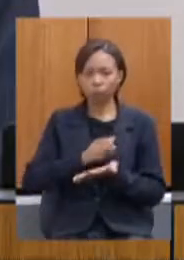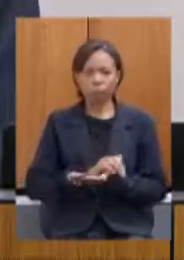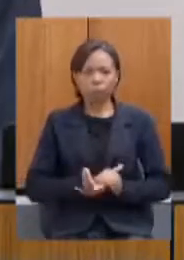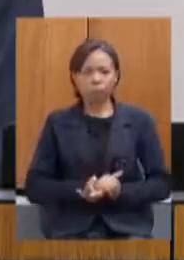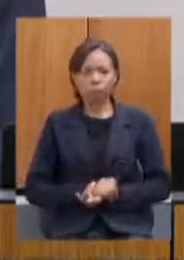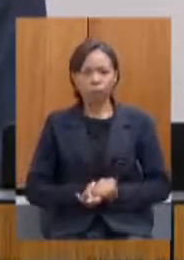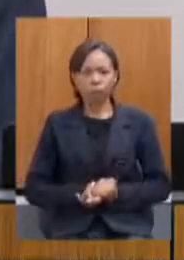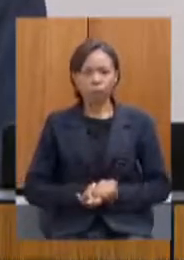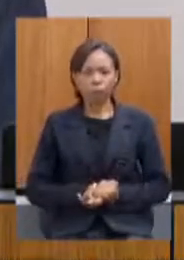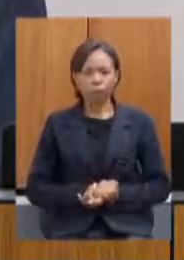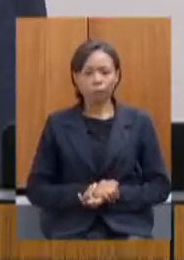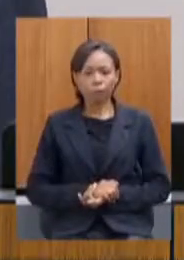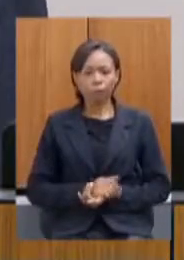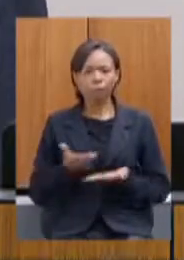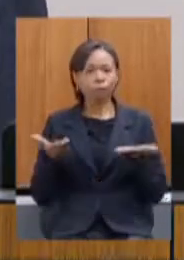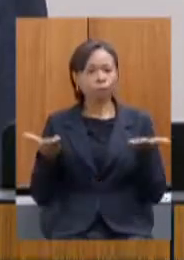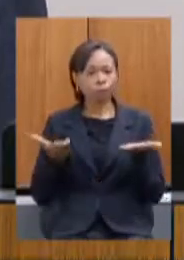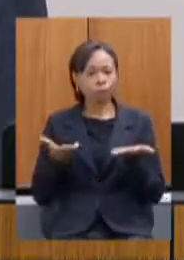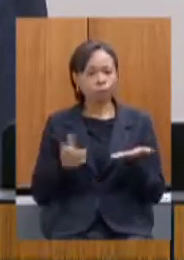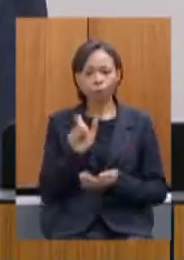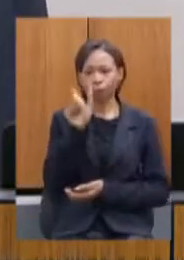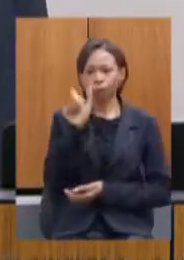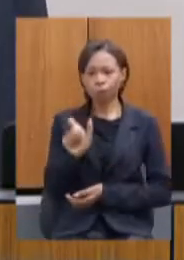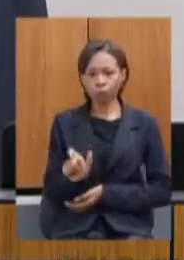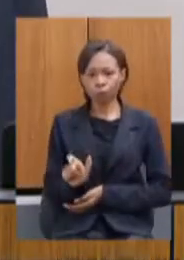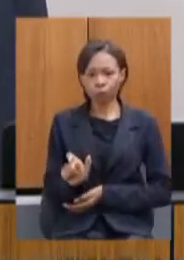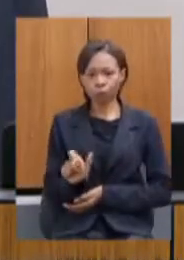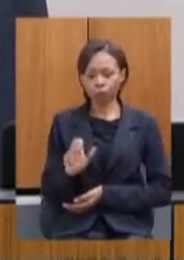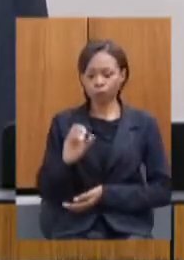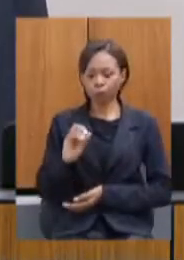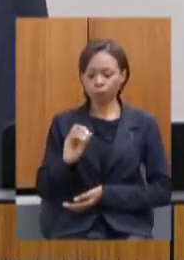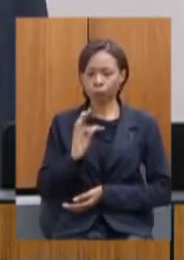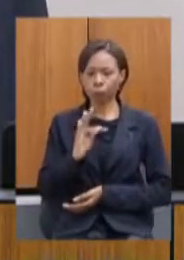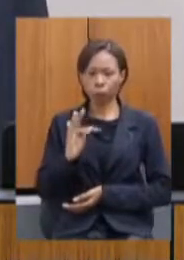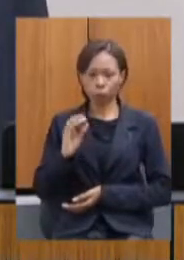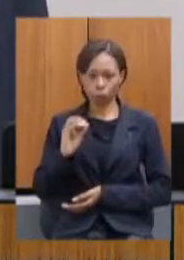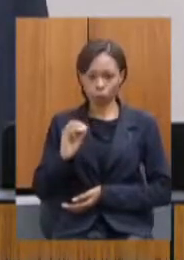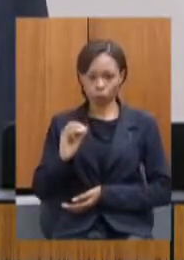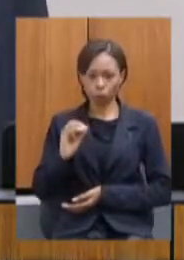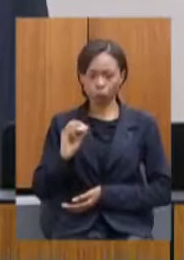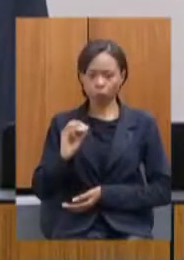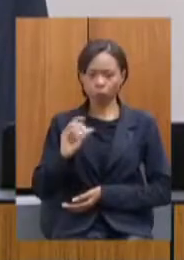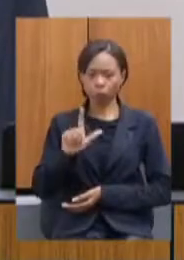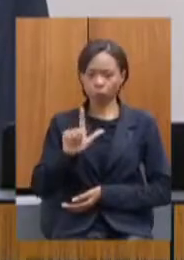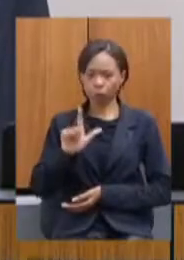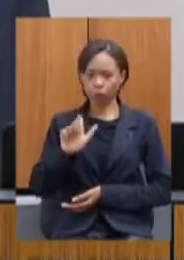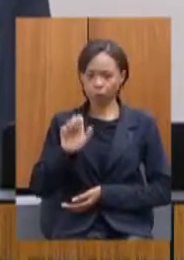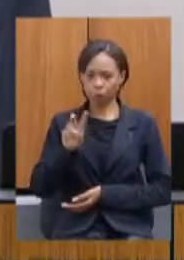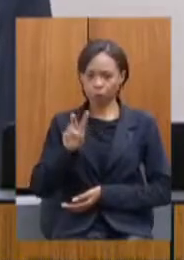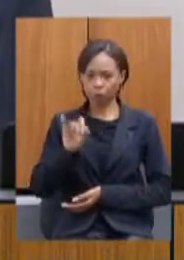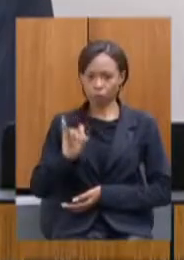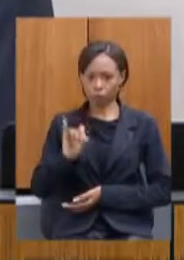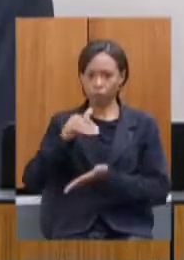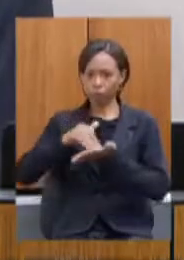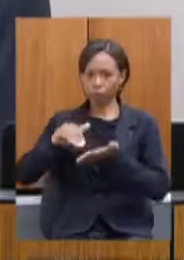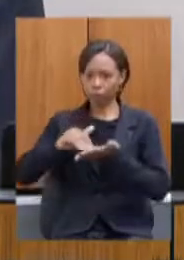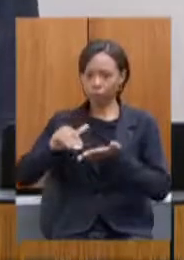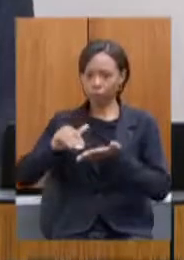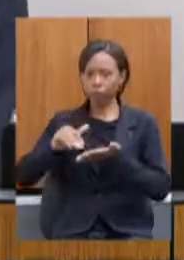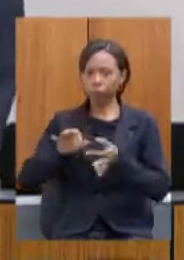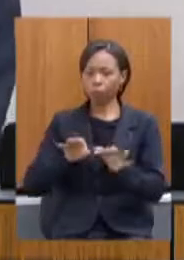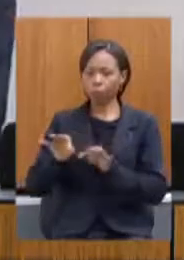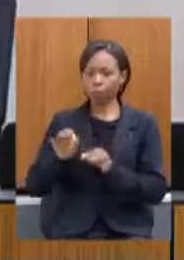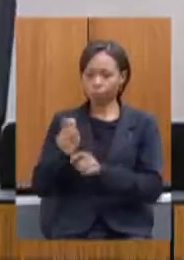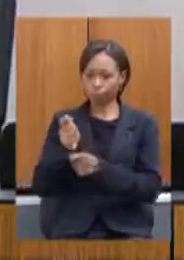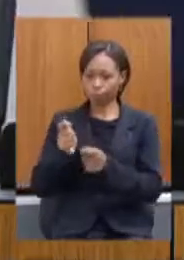Passo a palavra para o seletivo senhor Otto Alexandre Levi Reis, secretário de Estado, Planejamento e Gestão, que disporá até de 20 minutos para a sua